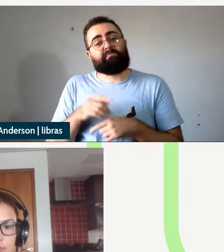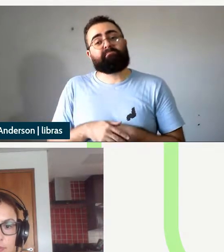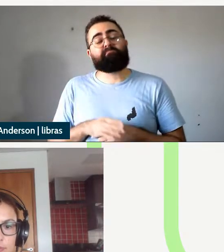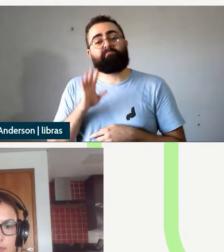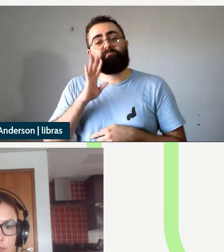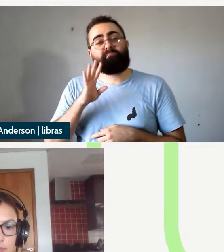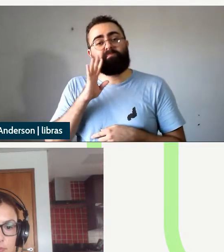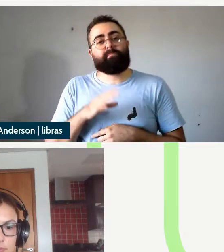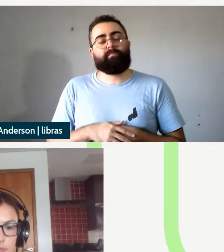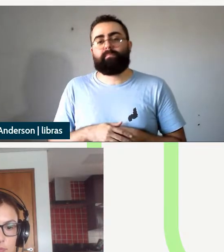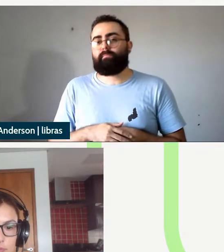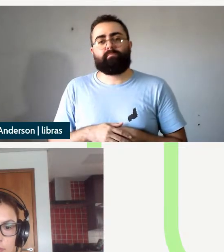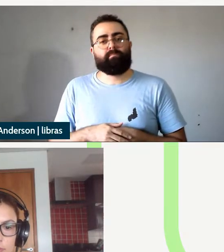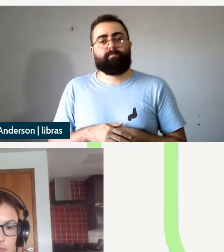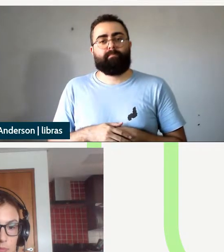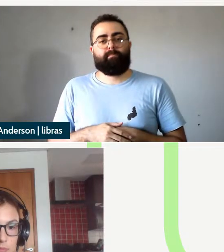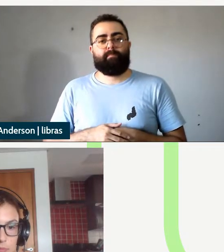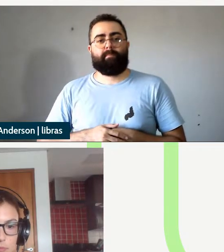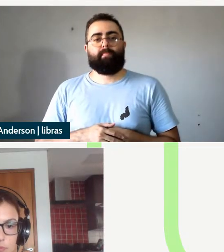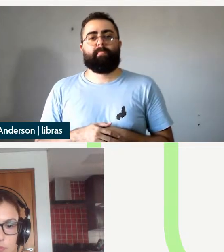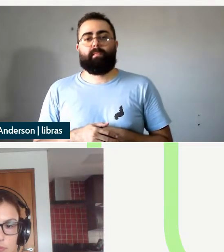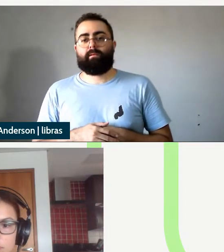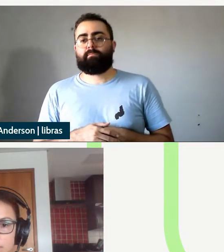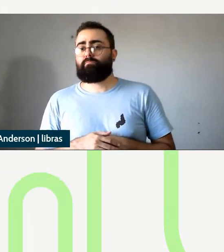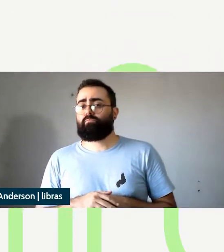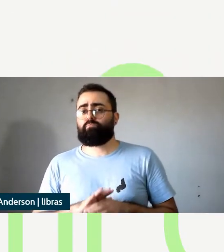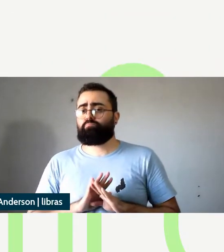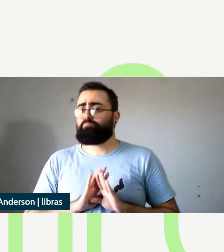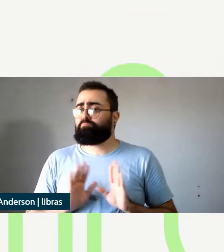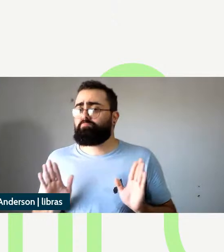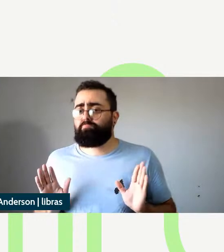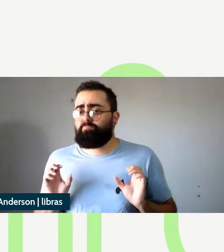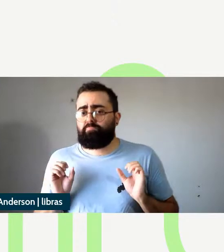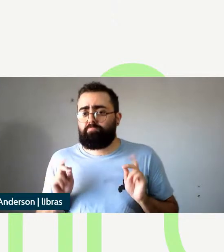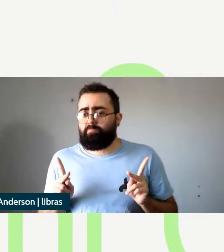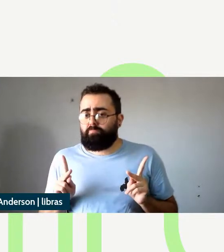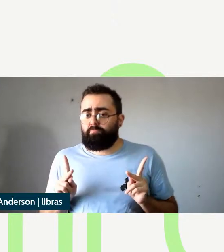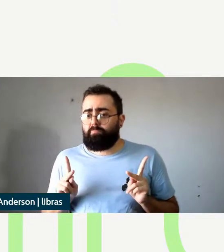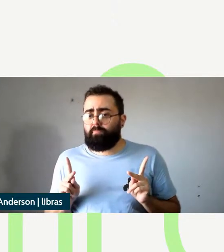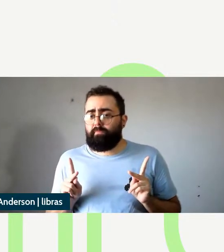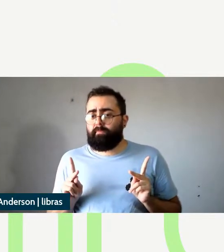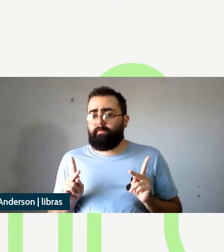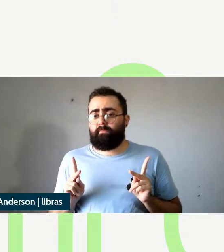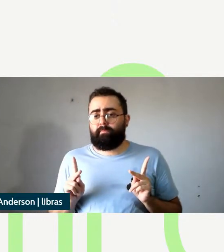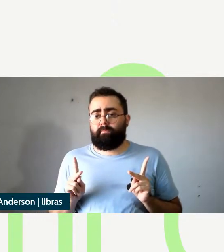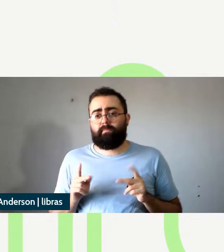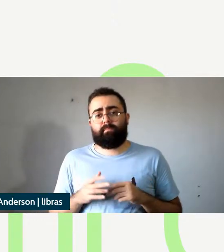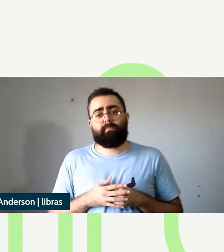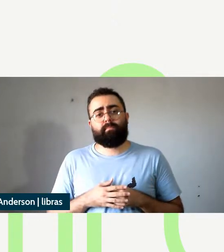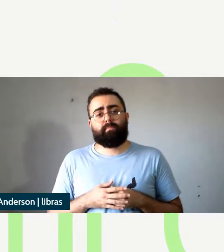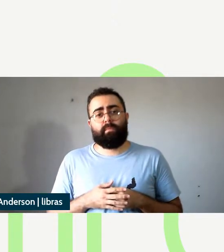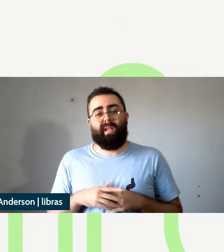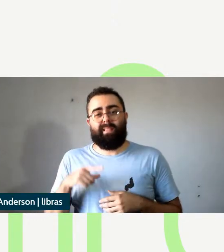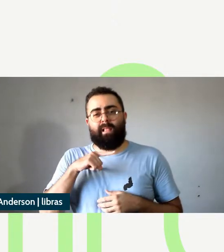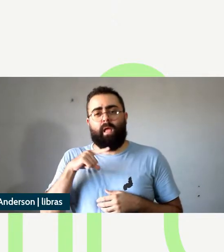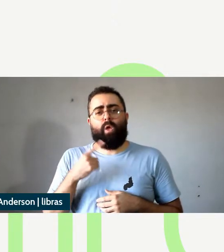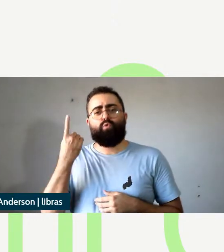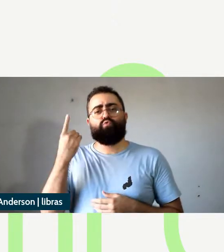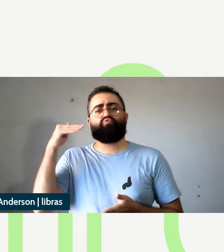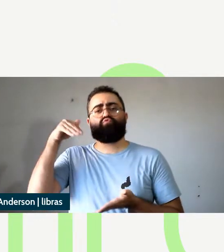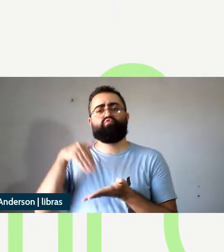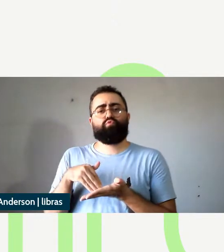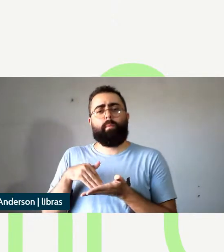muito bem eu acho que temos mais uma uma pergunta aqui da Marta Sherry para ti Letícia